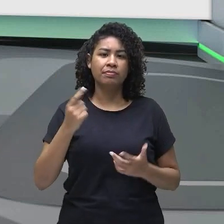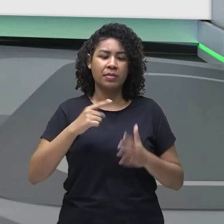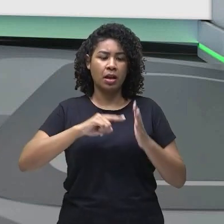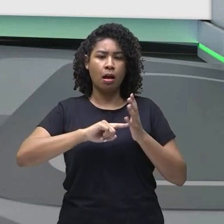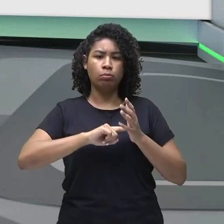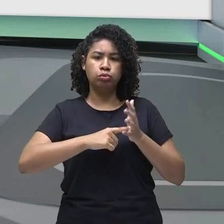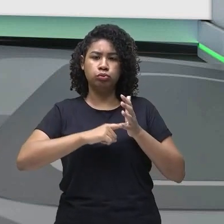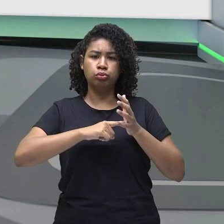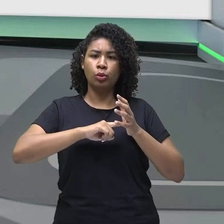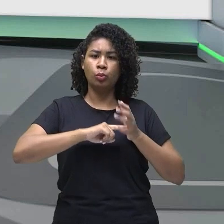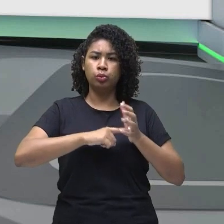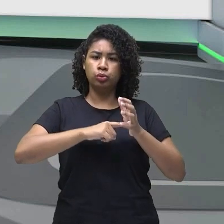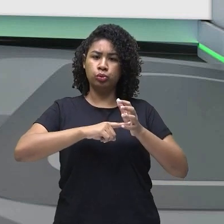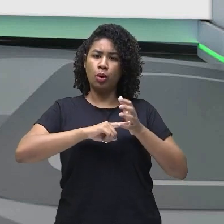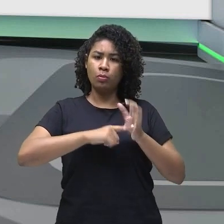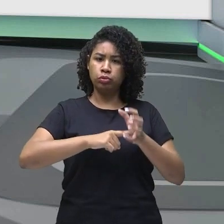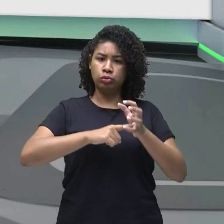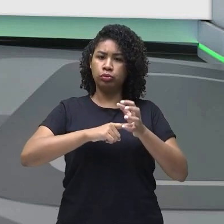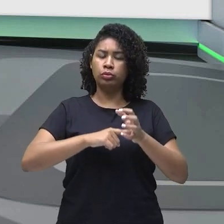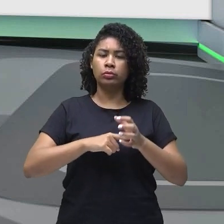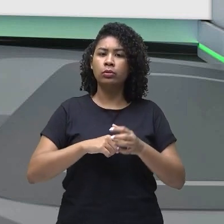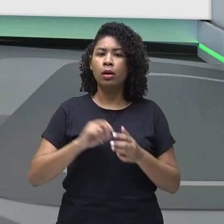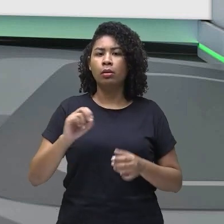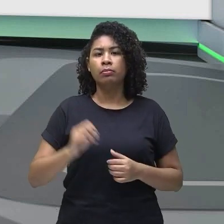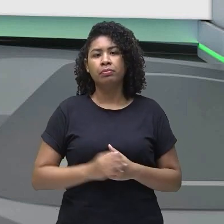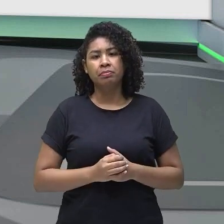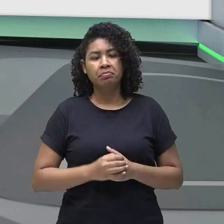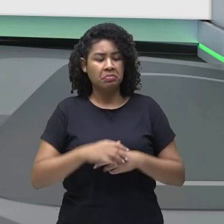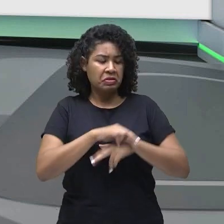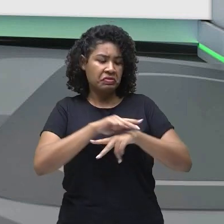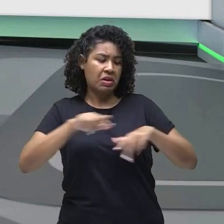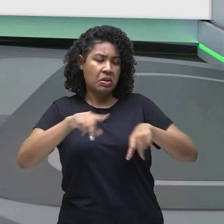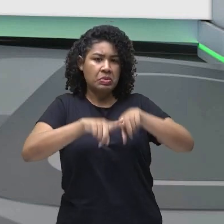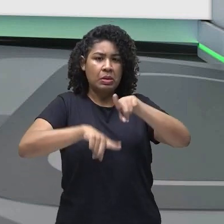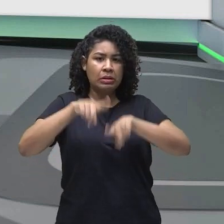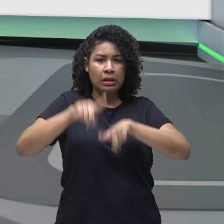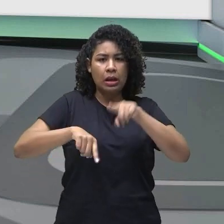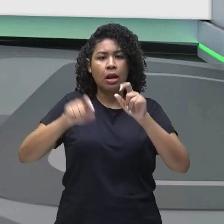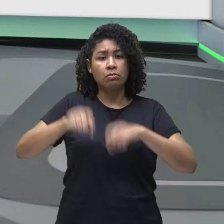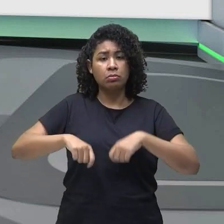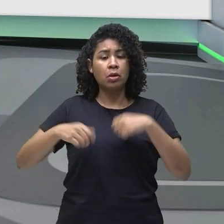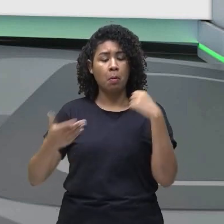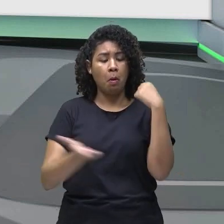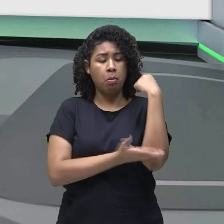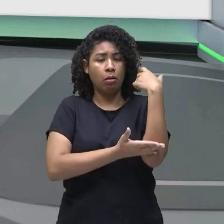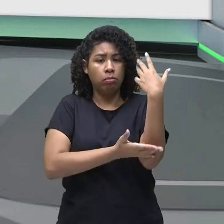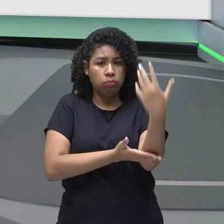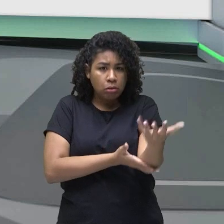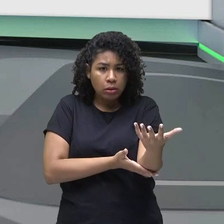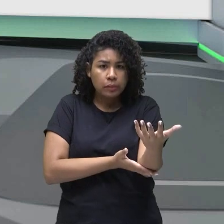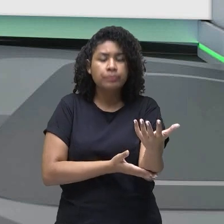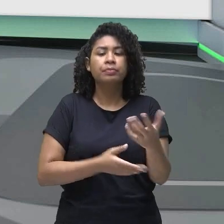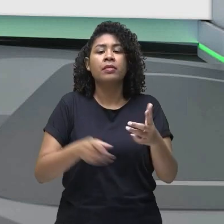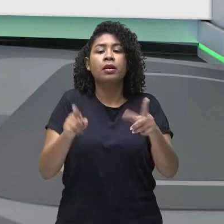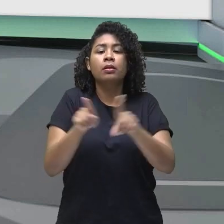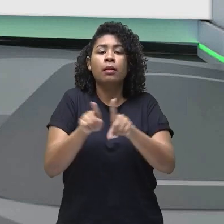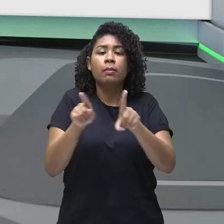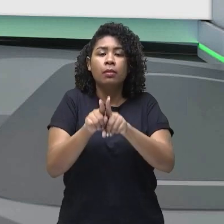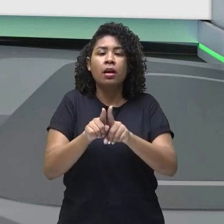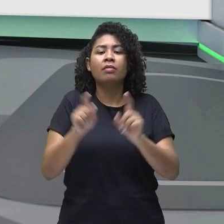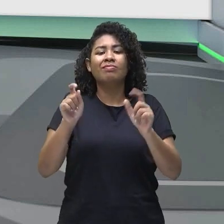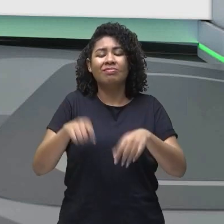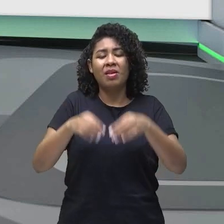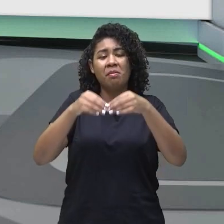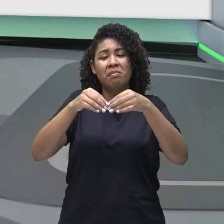ferramentas para derrubar árvores, tratores e aí além de prejudicar a vegetação também prejudica o solo.